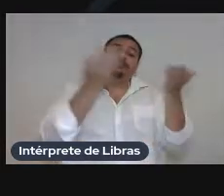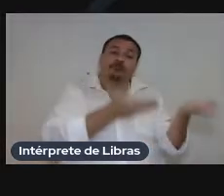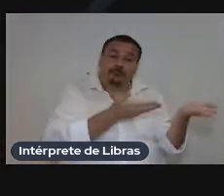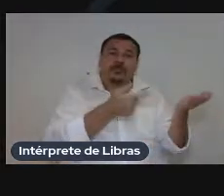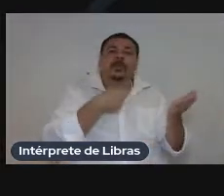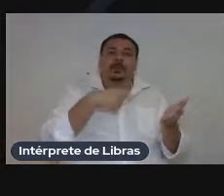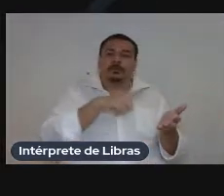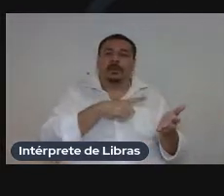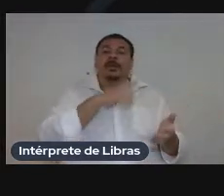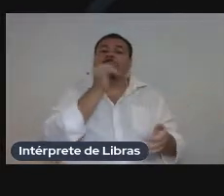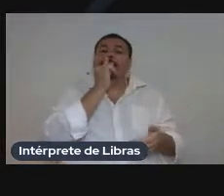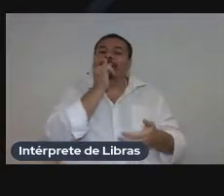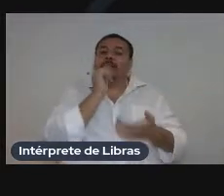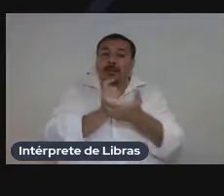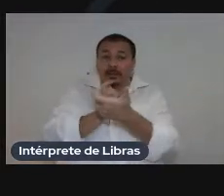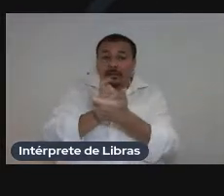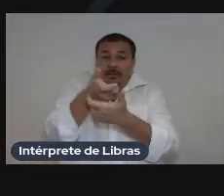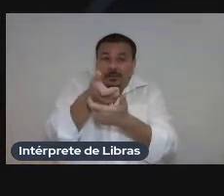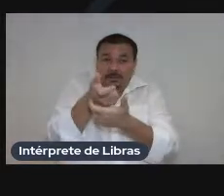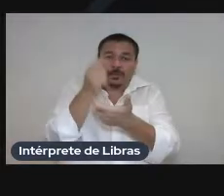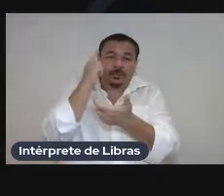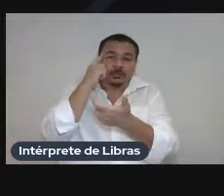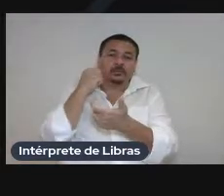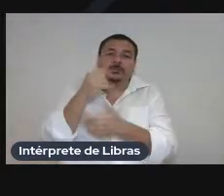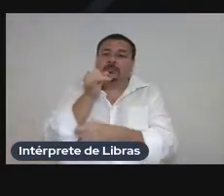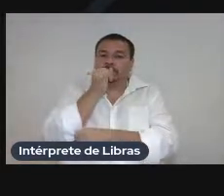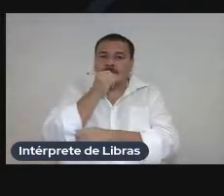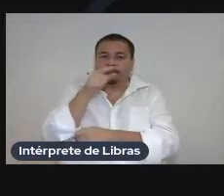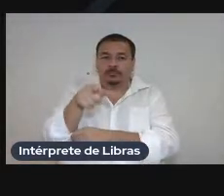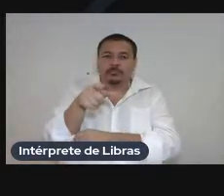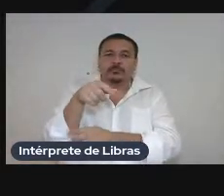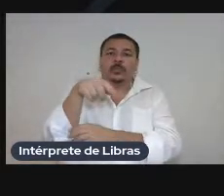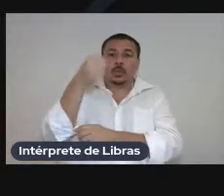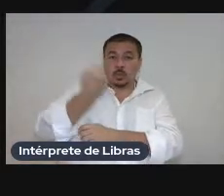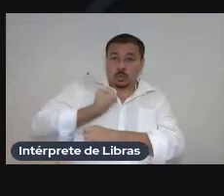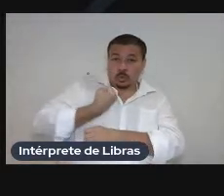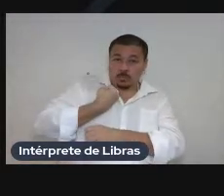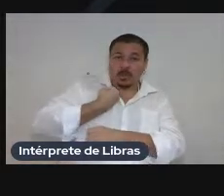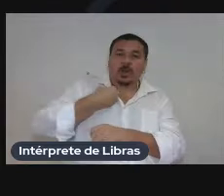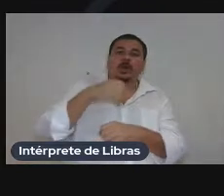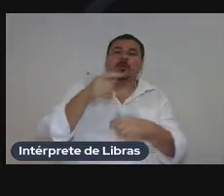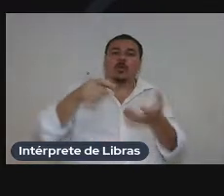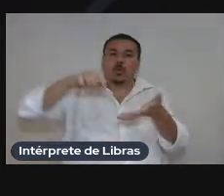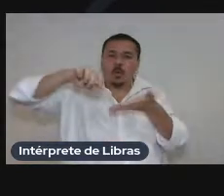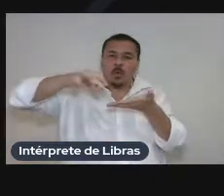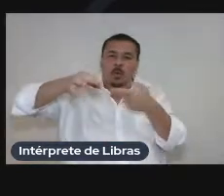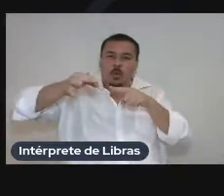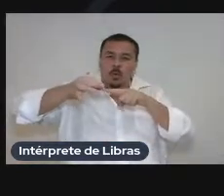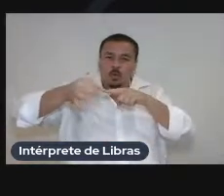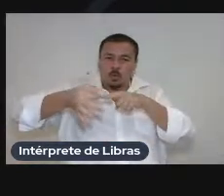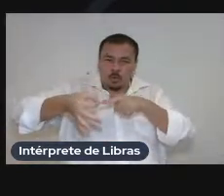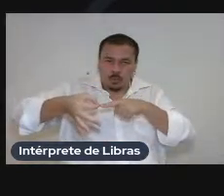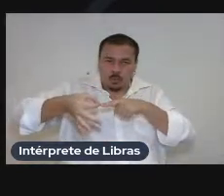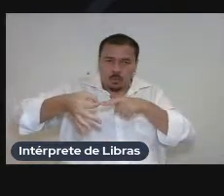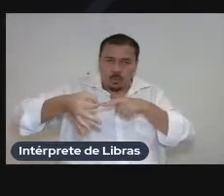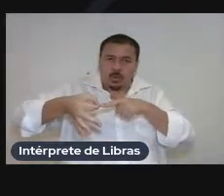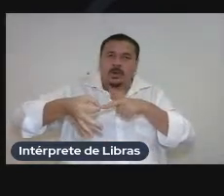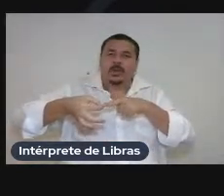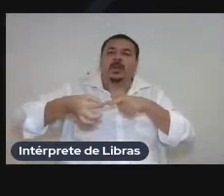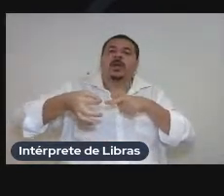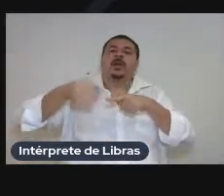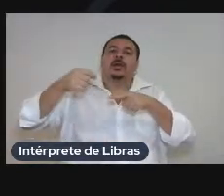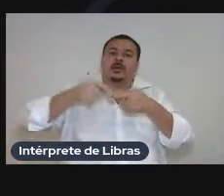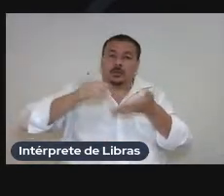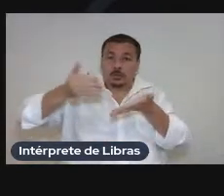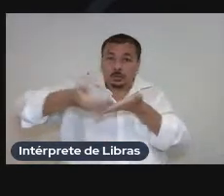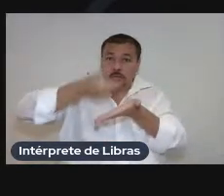entrada justamente aqui a UTE número colher ou colheres sopa de ingrediente